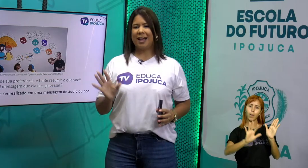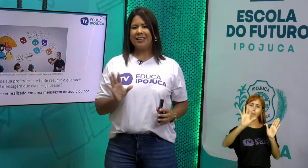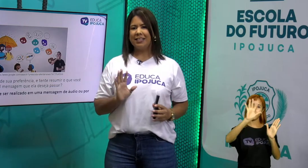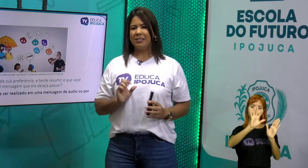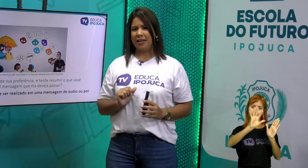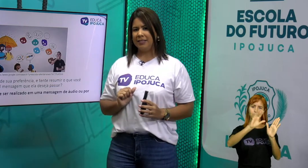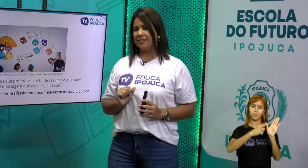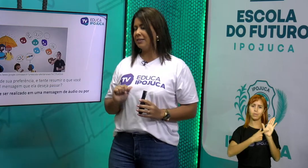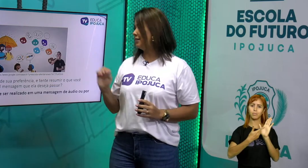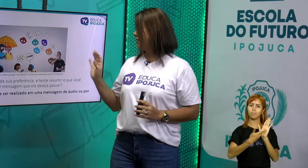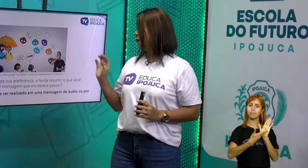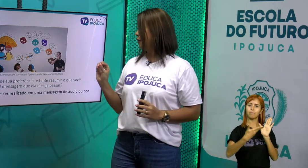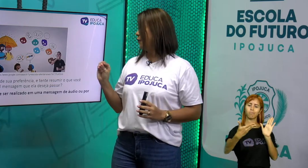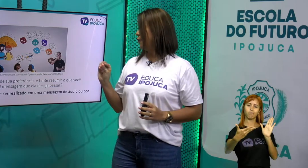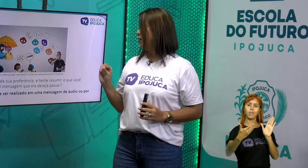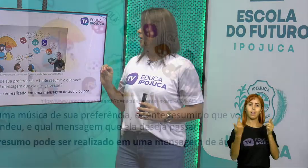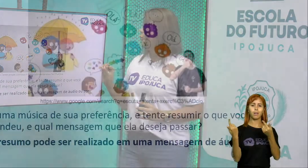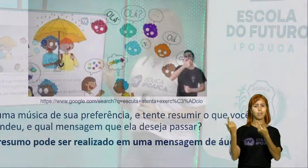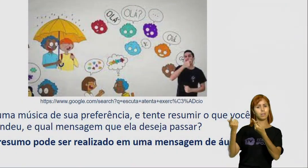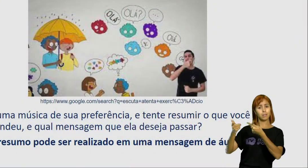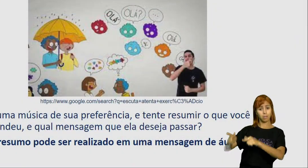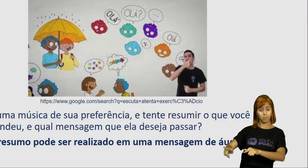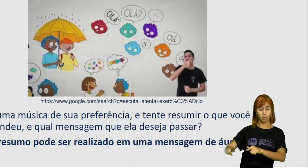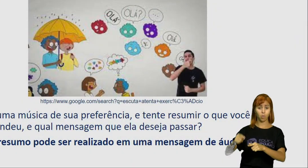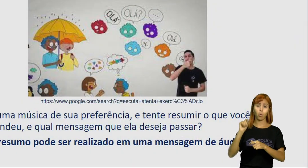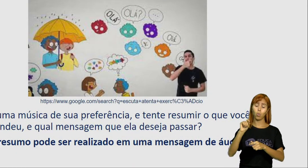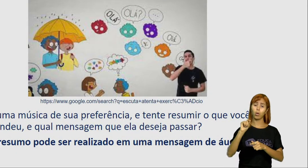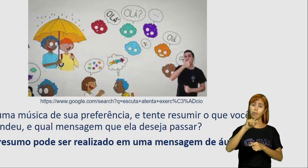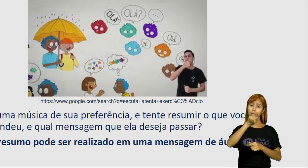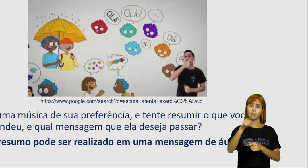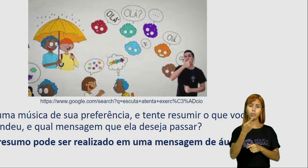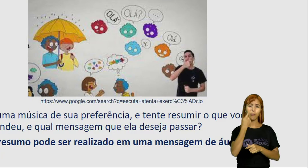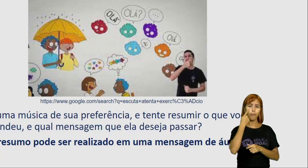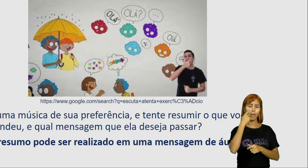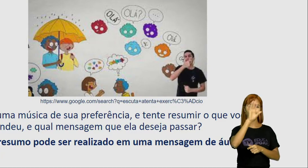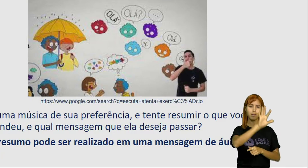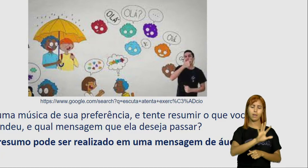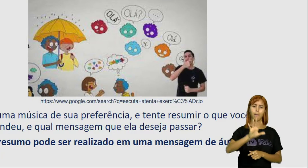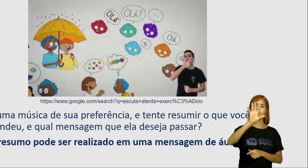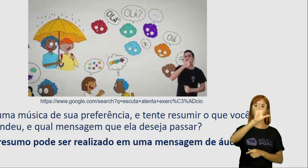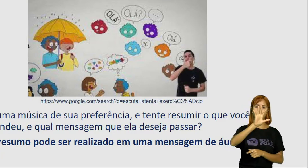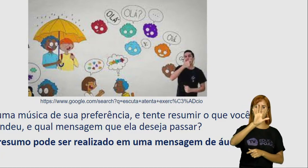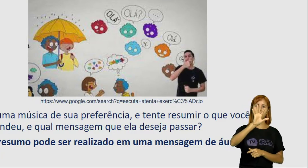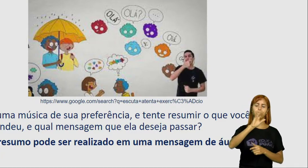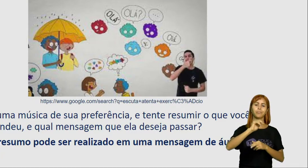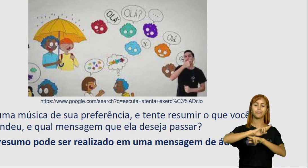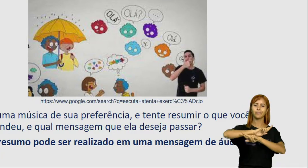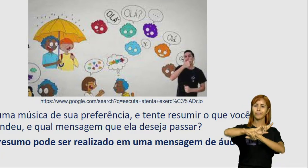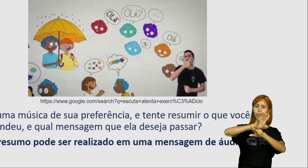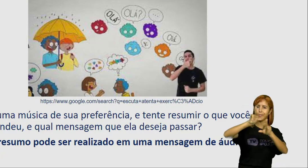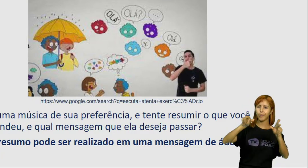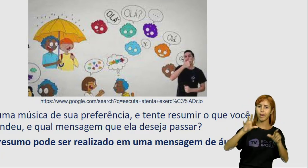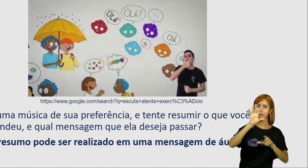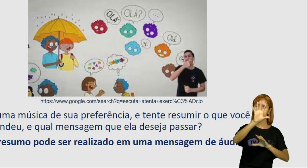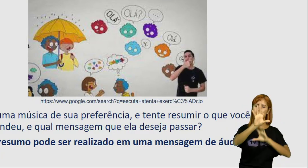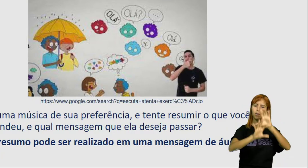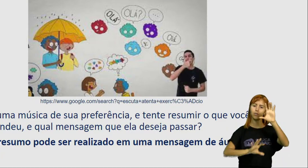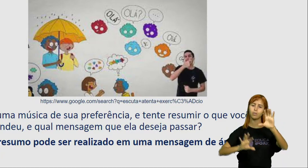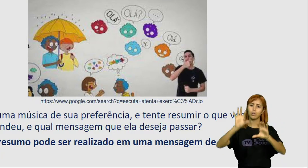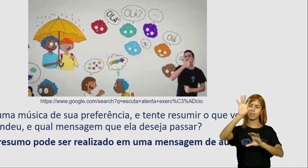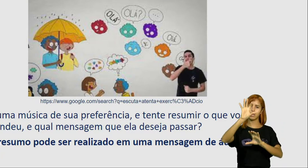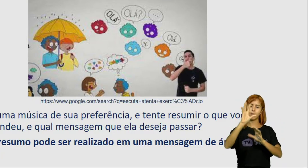ilustrar esse desafio. O que é que vocês veem nessa imagem aqui? Várias figuras assim de